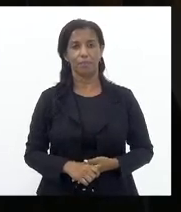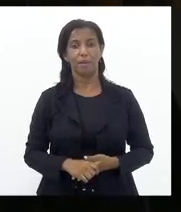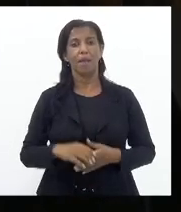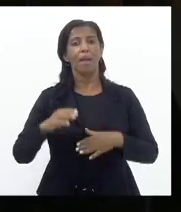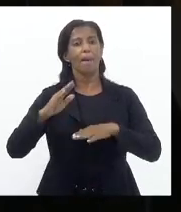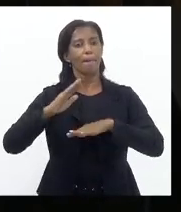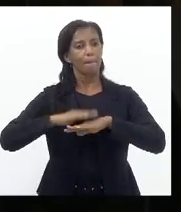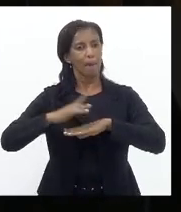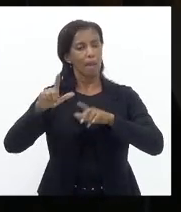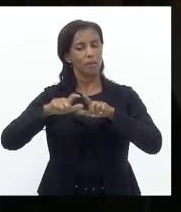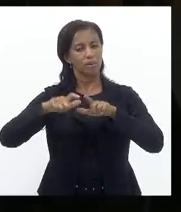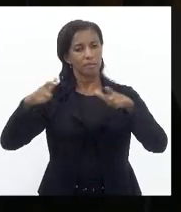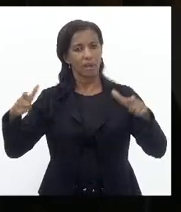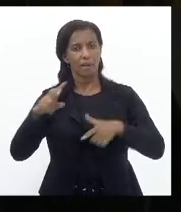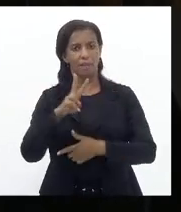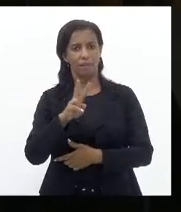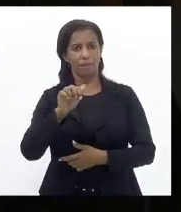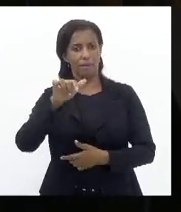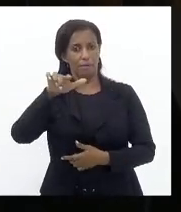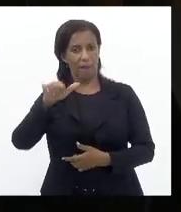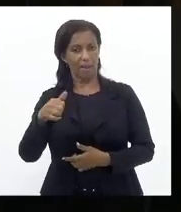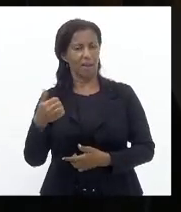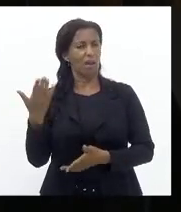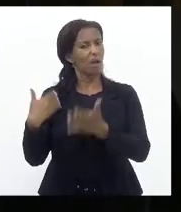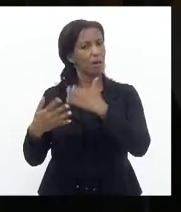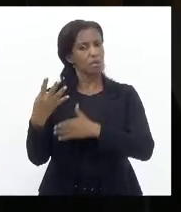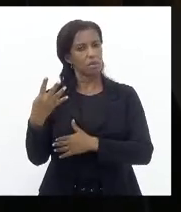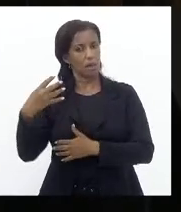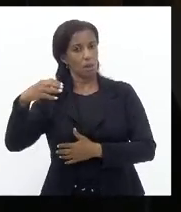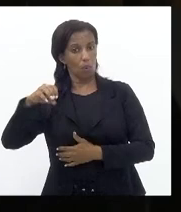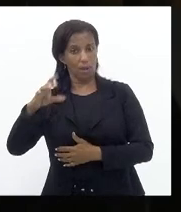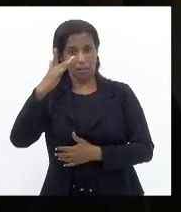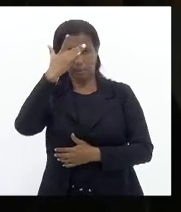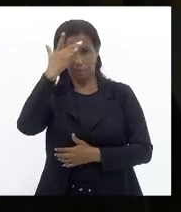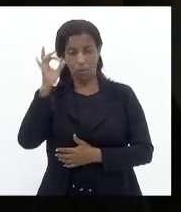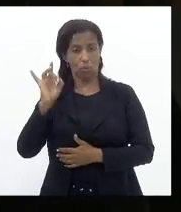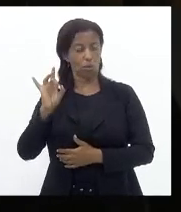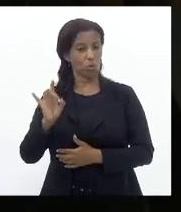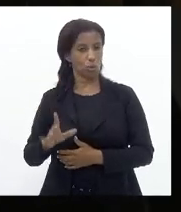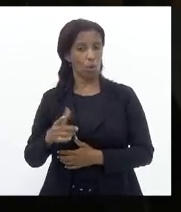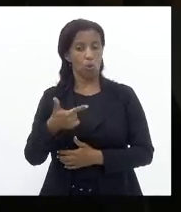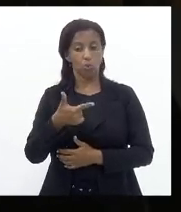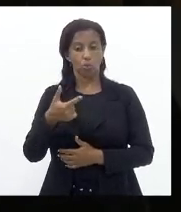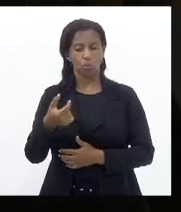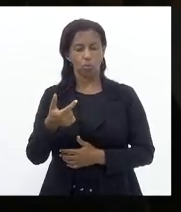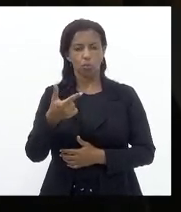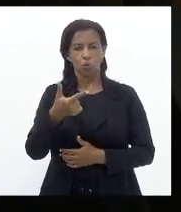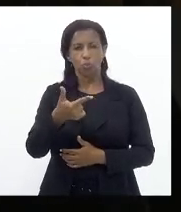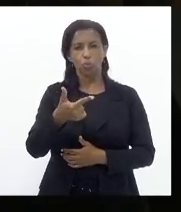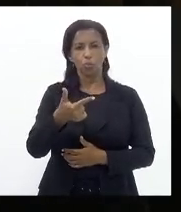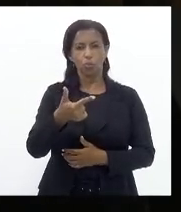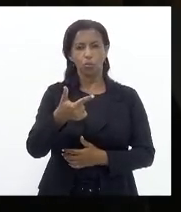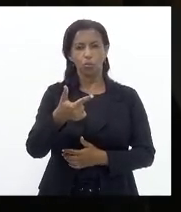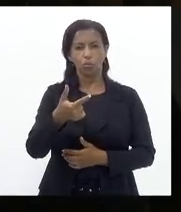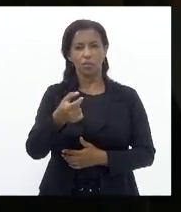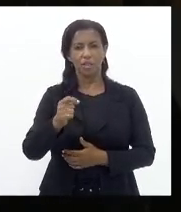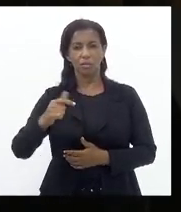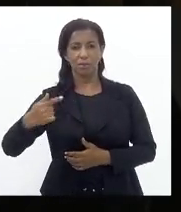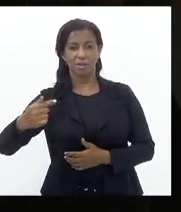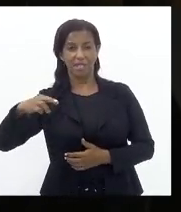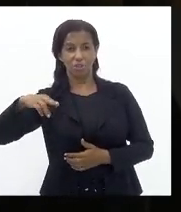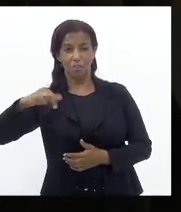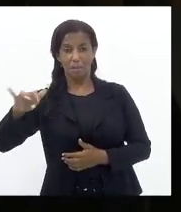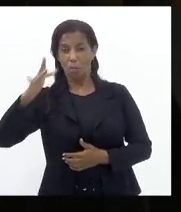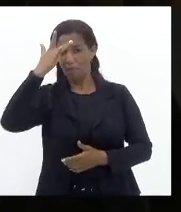vagas Porque eram 40 vagas Diárias Para atender A uma população De 207 mil Habitantes